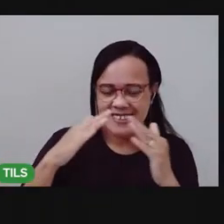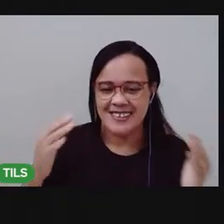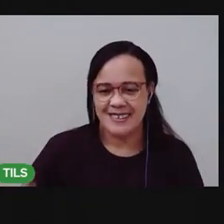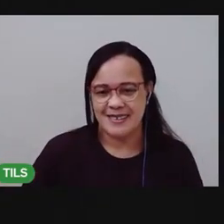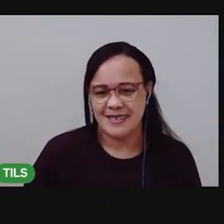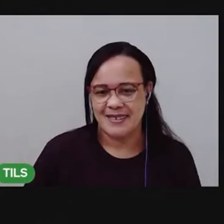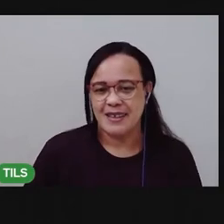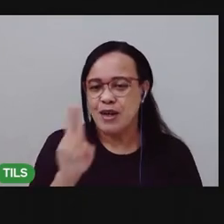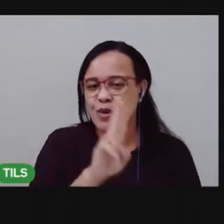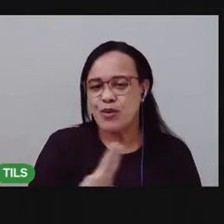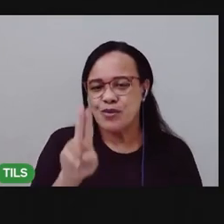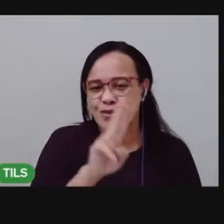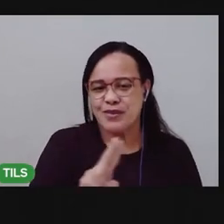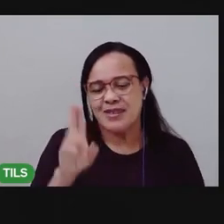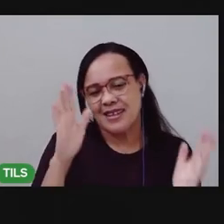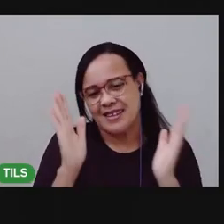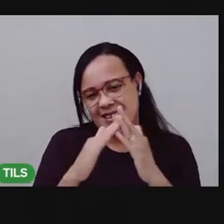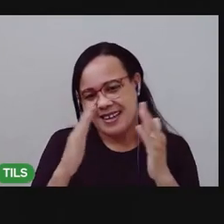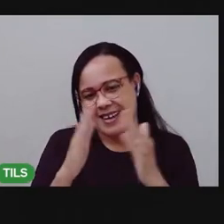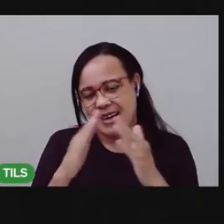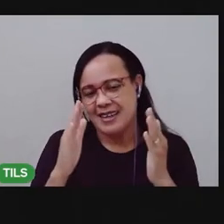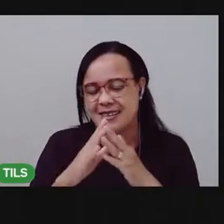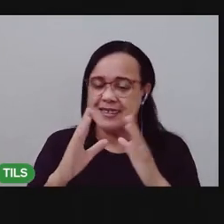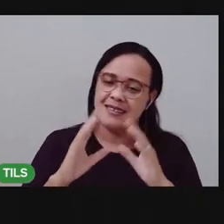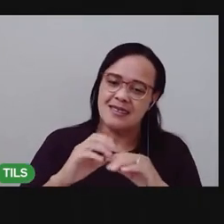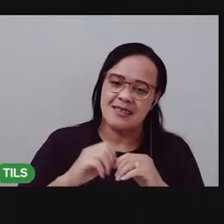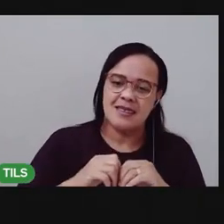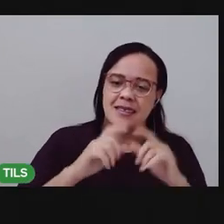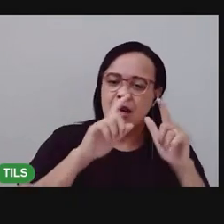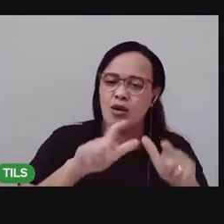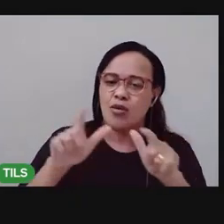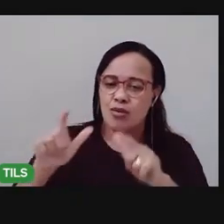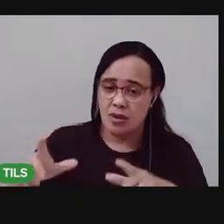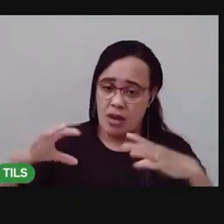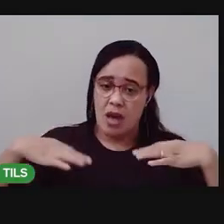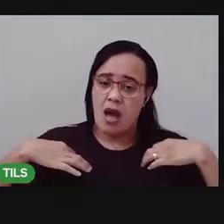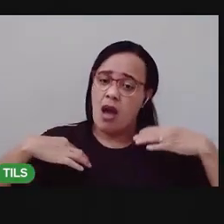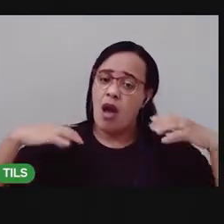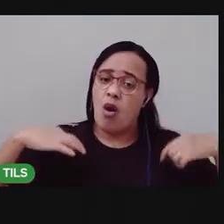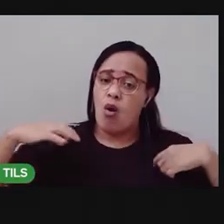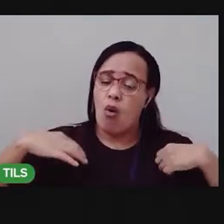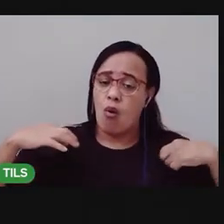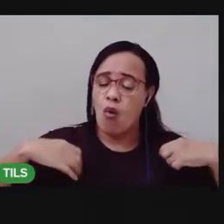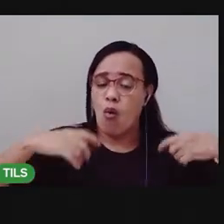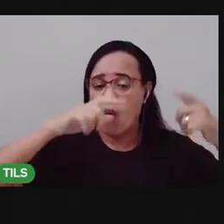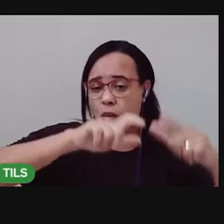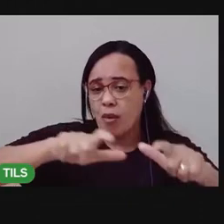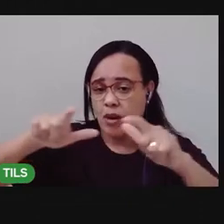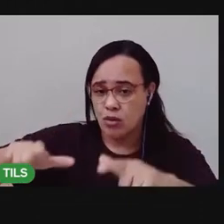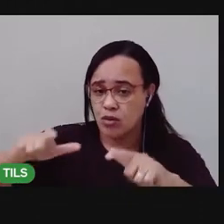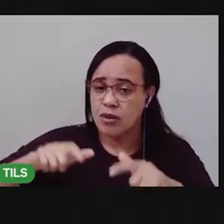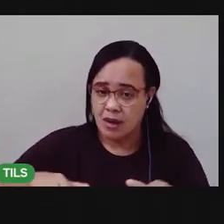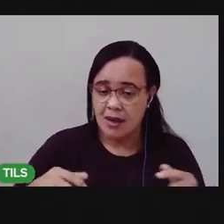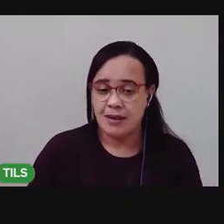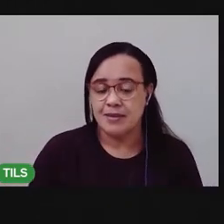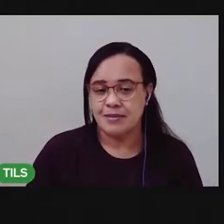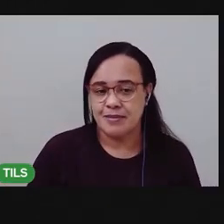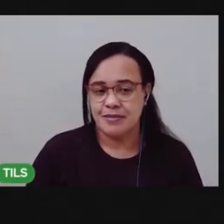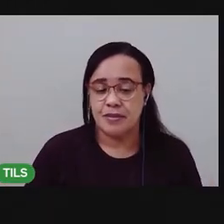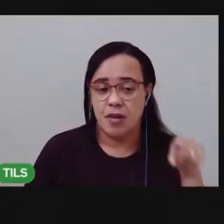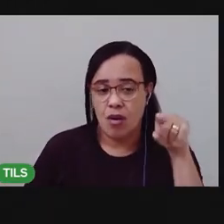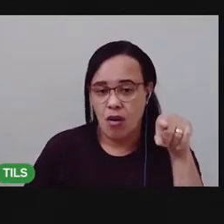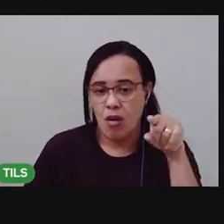usar em casa colocar nas roupas nos ambientes que já tem mofo bicarbonato de sódio